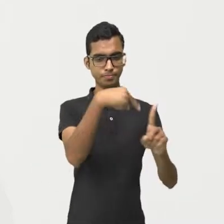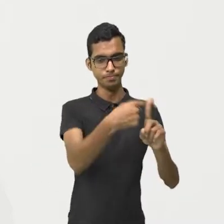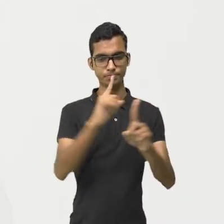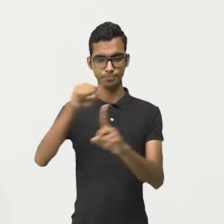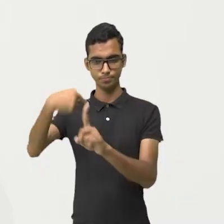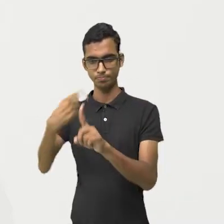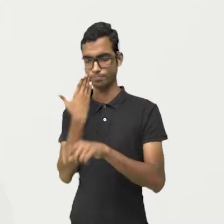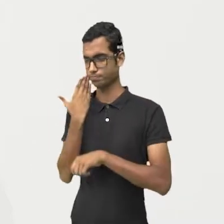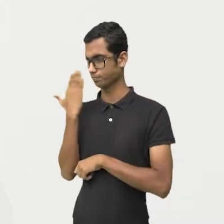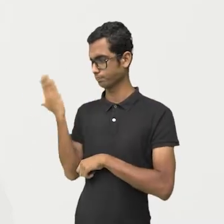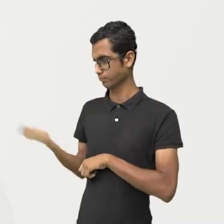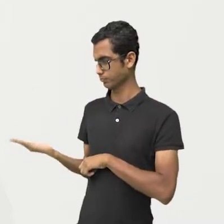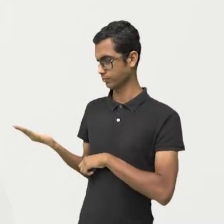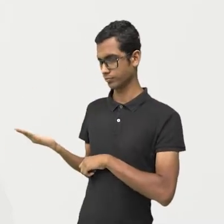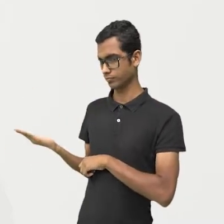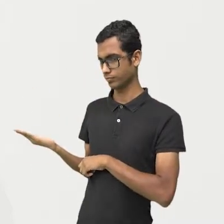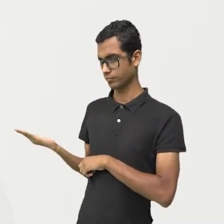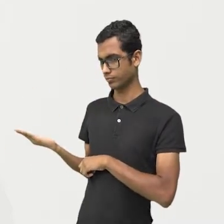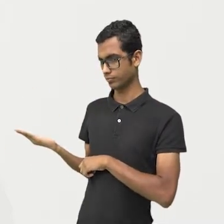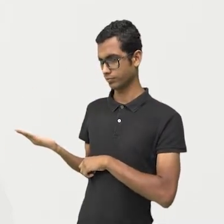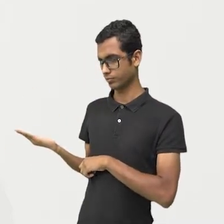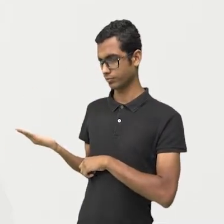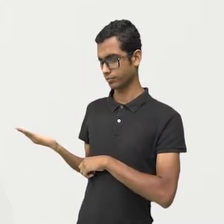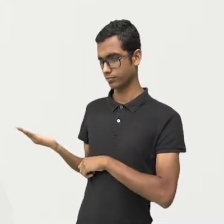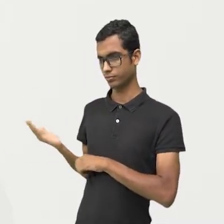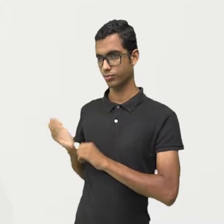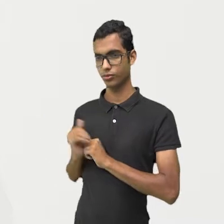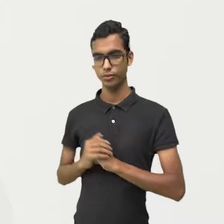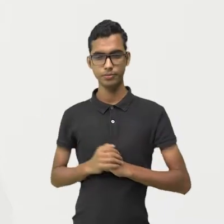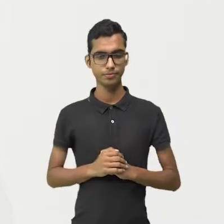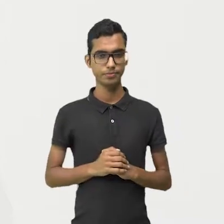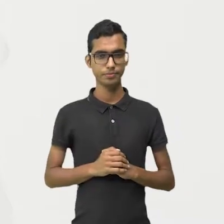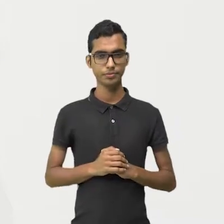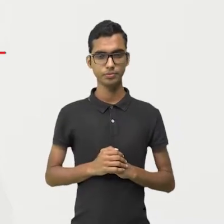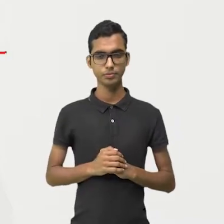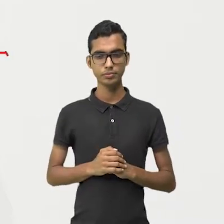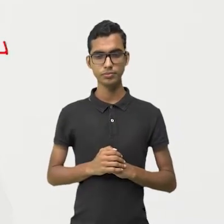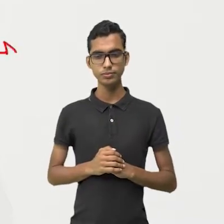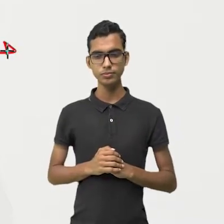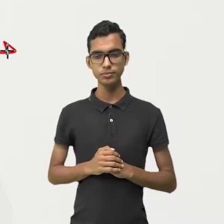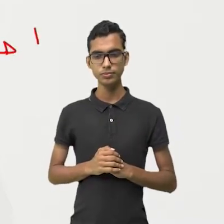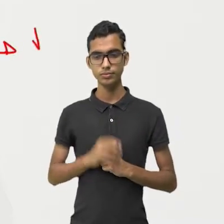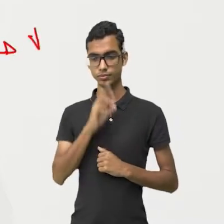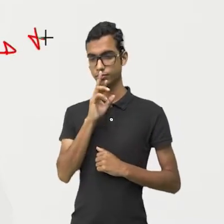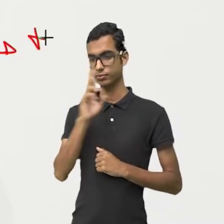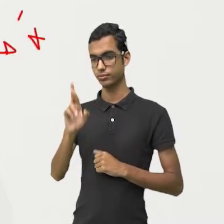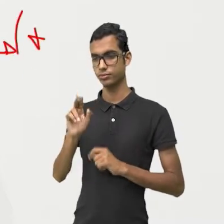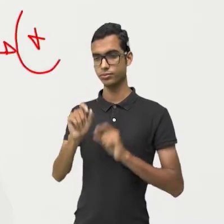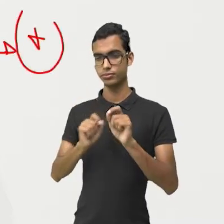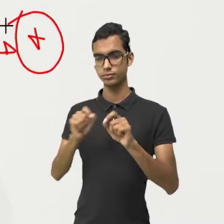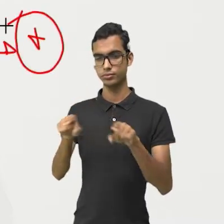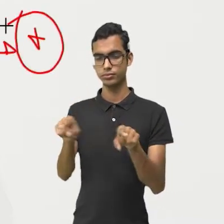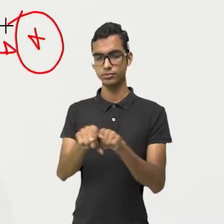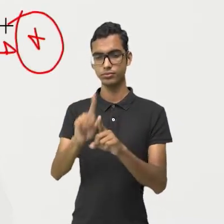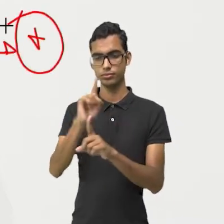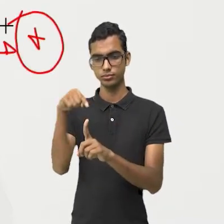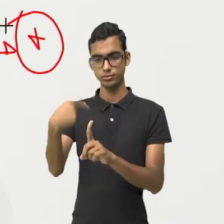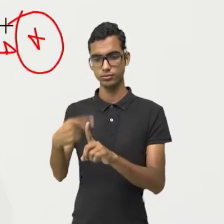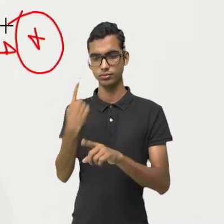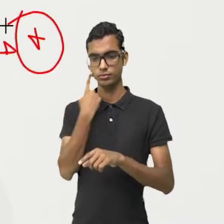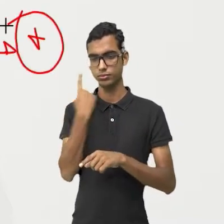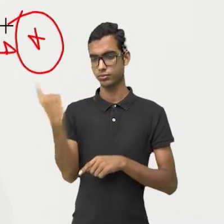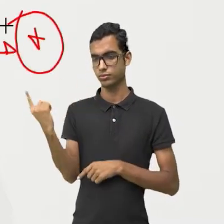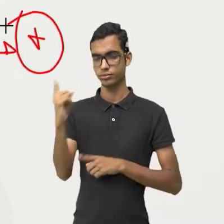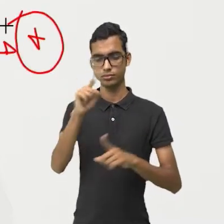só, pessoal, como é que é? Divisão de sinais iguais. Mas o resultado é positivo.